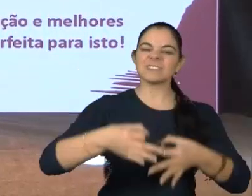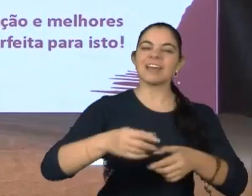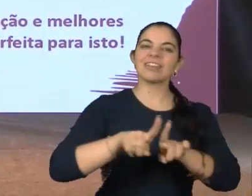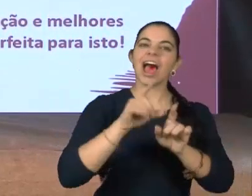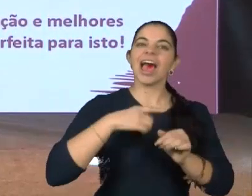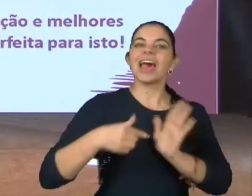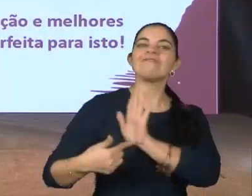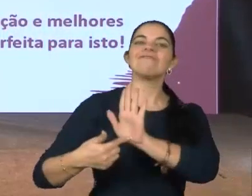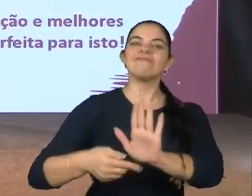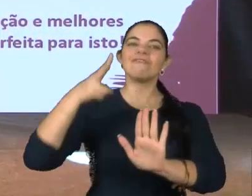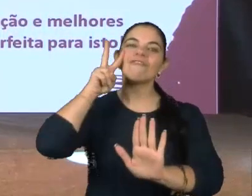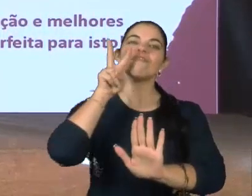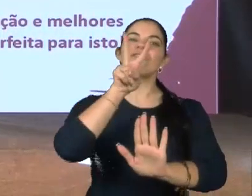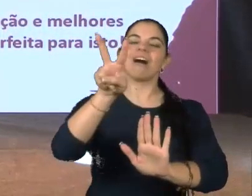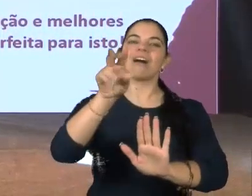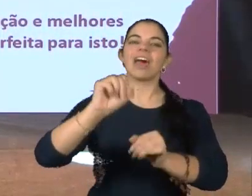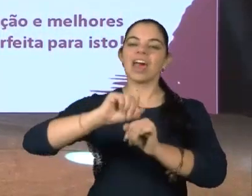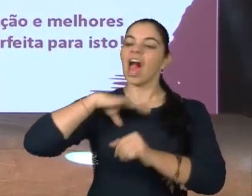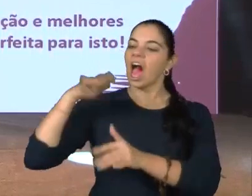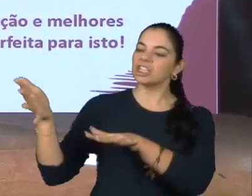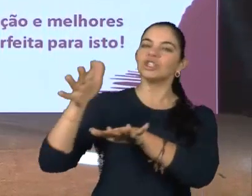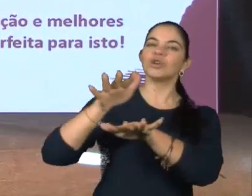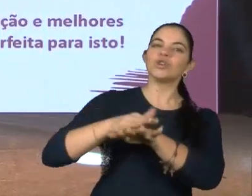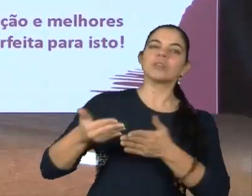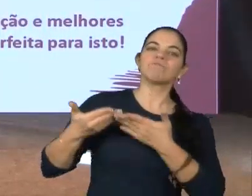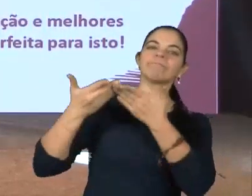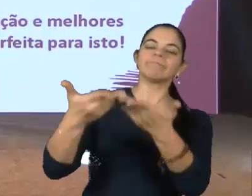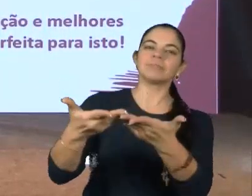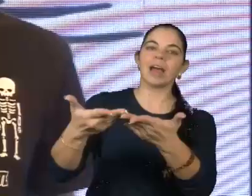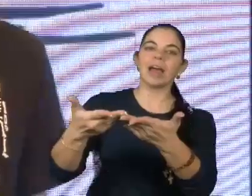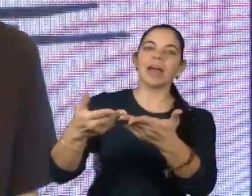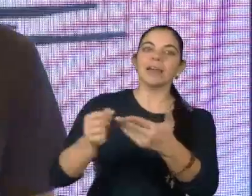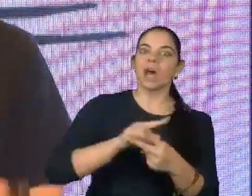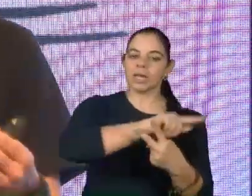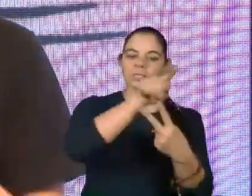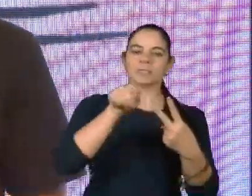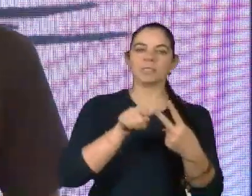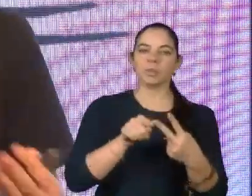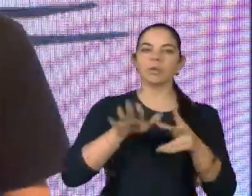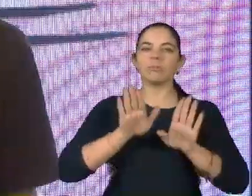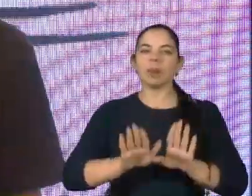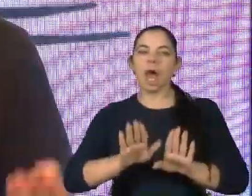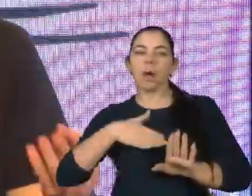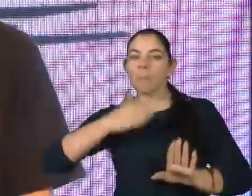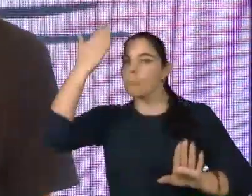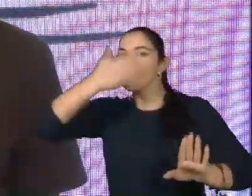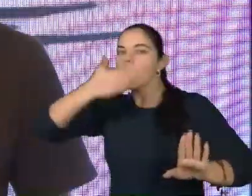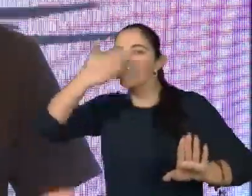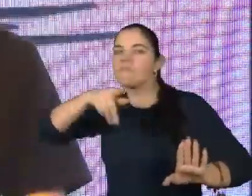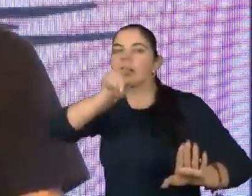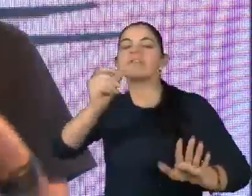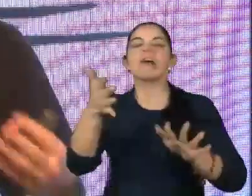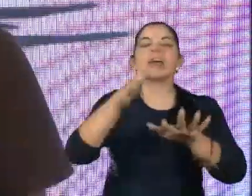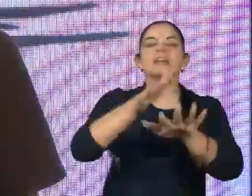gente acabou de ver que a inclusão oferece. Então, aqui, uma segunda pausa para comprovar que a inclusão